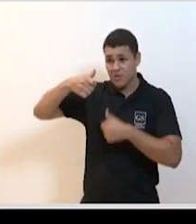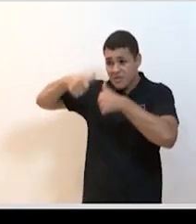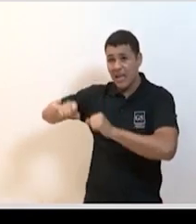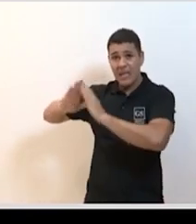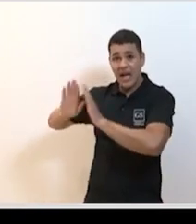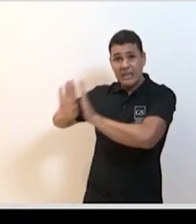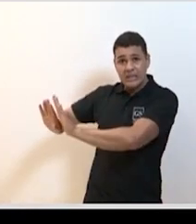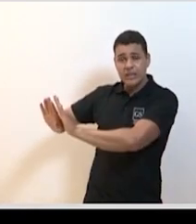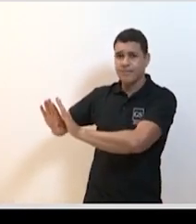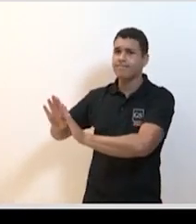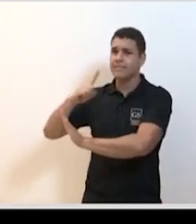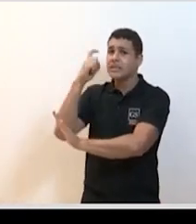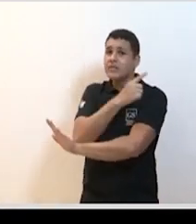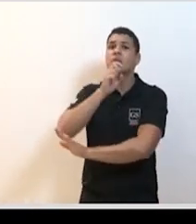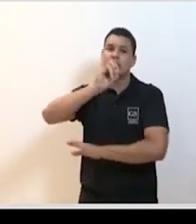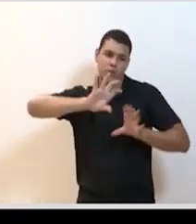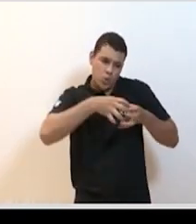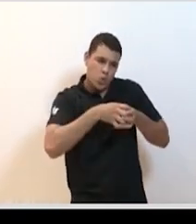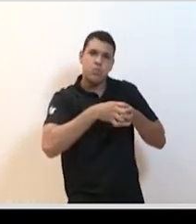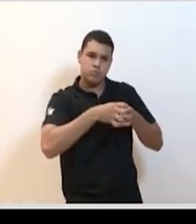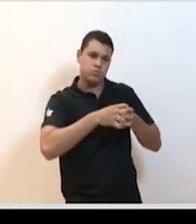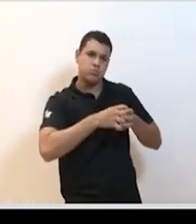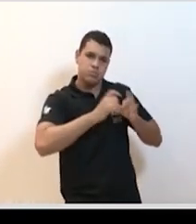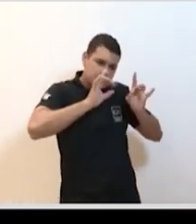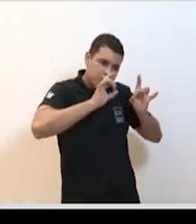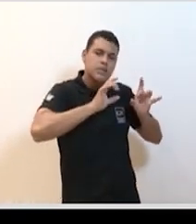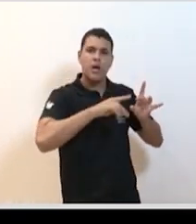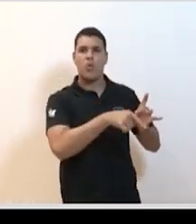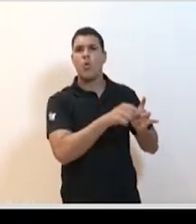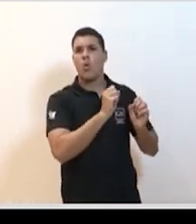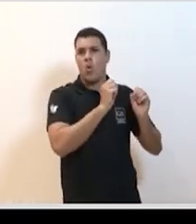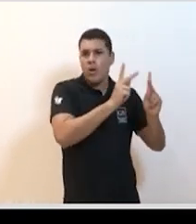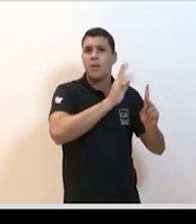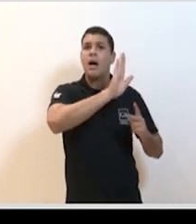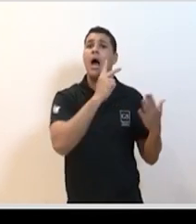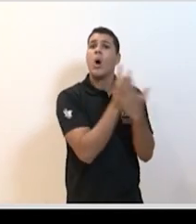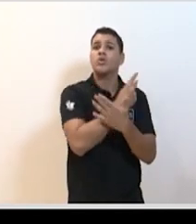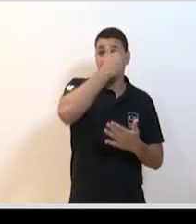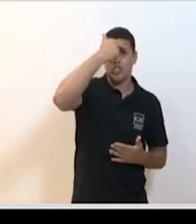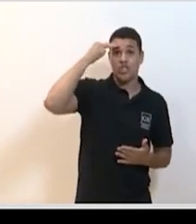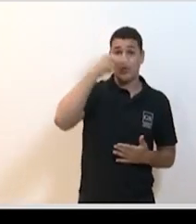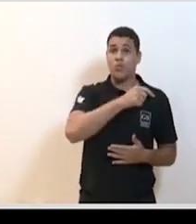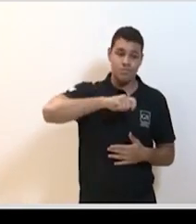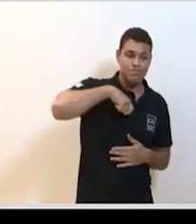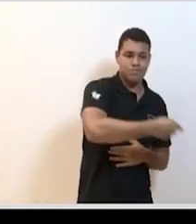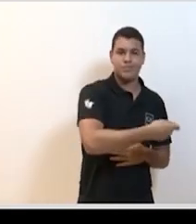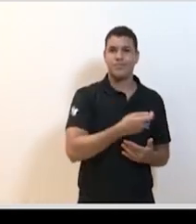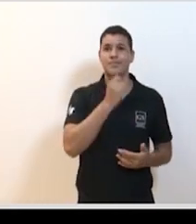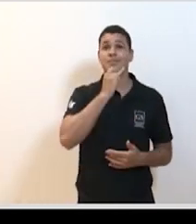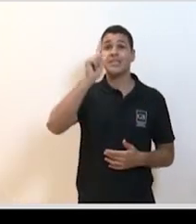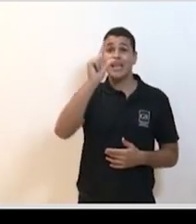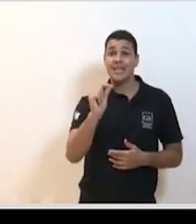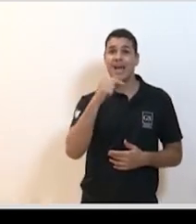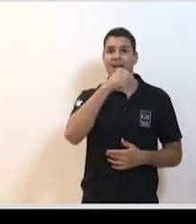Se a gente manter grupos específicos só, isso acaba gerando estigma. Isso aconteceu com, por exemplo, os descendentes asiáticos na Itália. Pessoas que